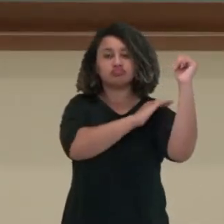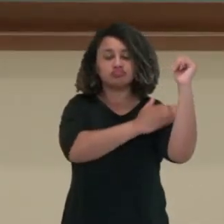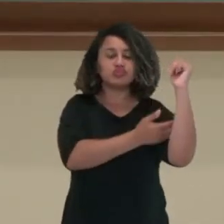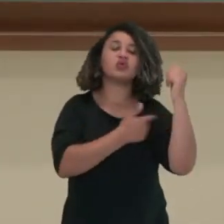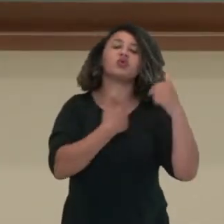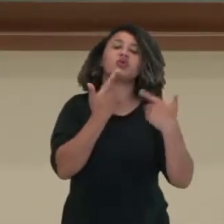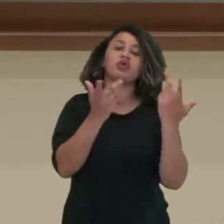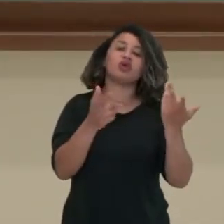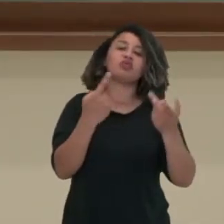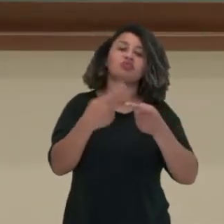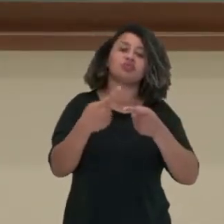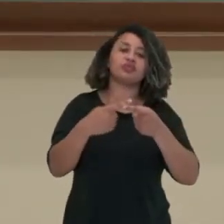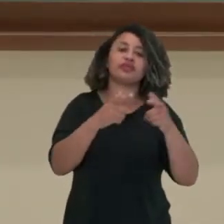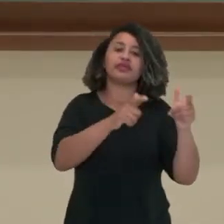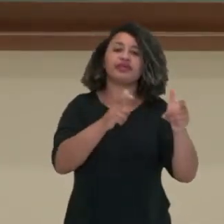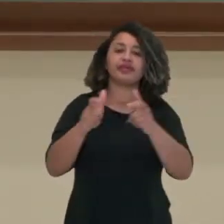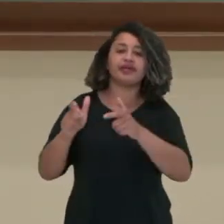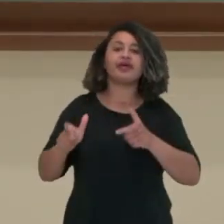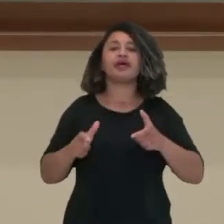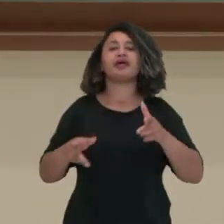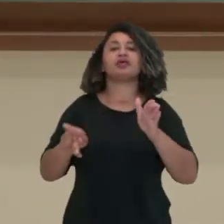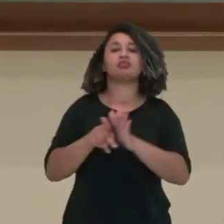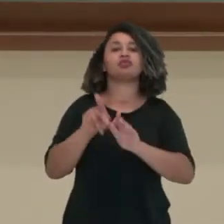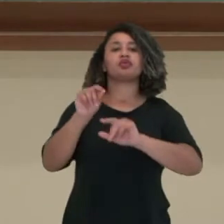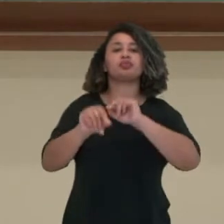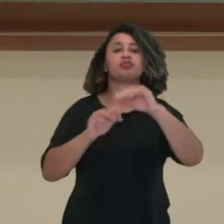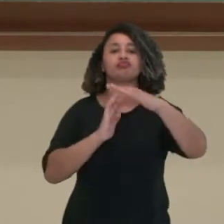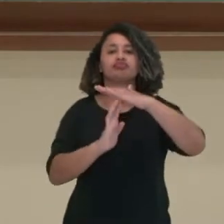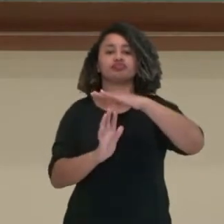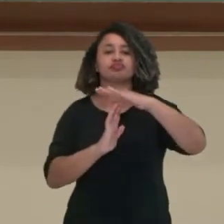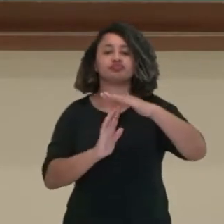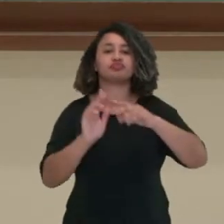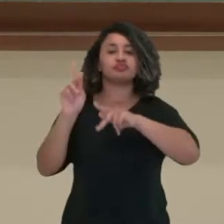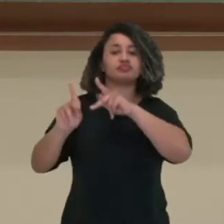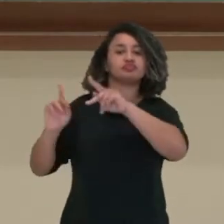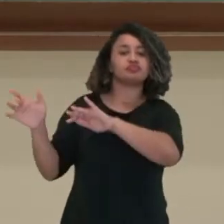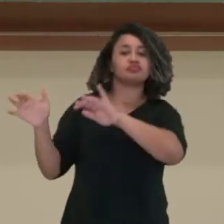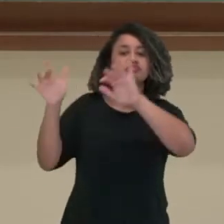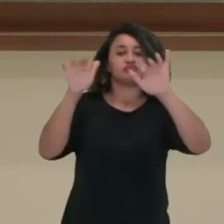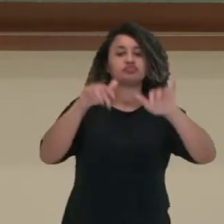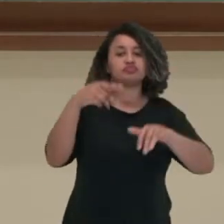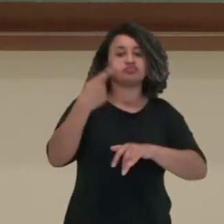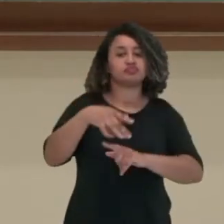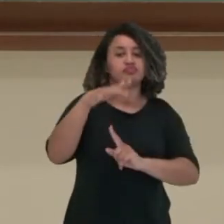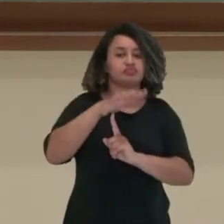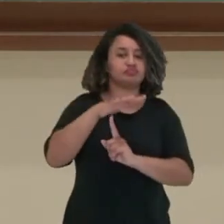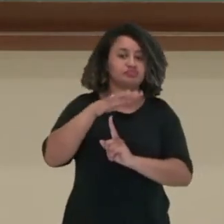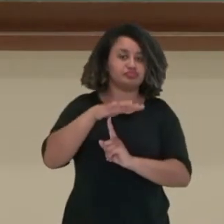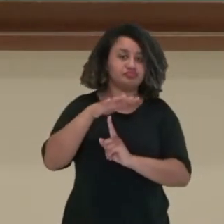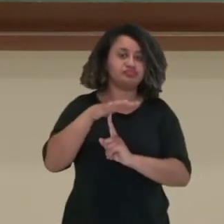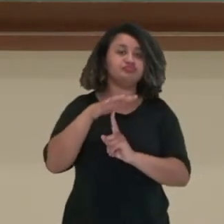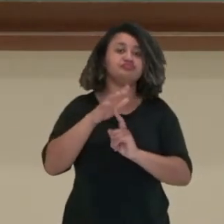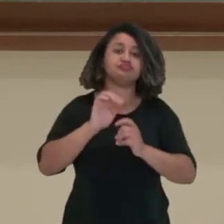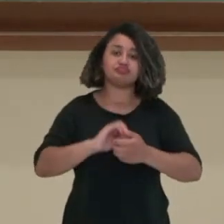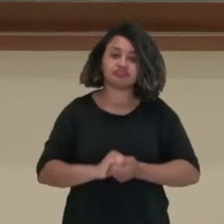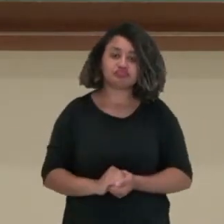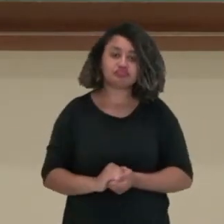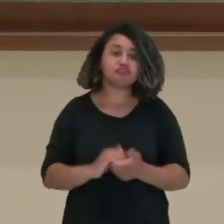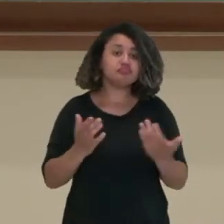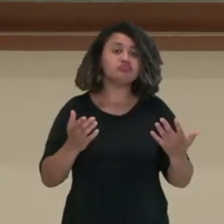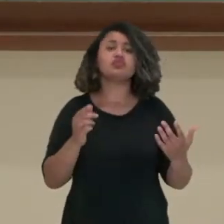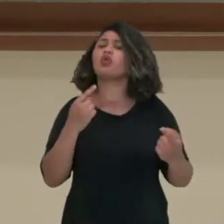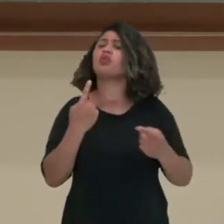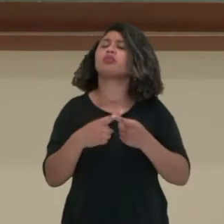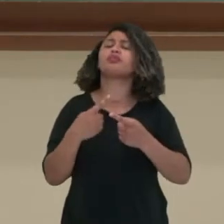esses monumentos celebram a imigração desses povos para a região do estado do Paraná. Quais